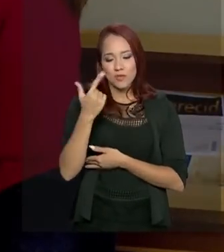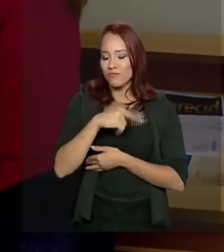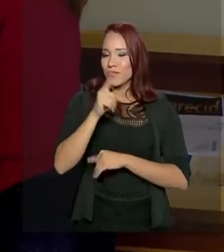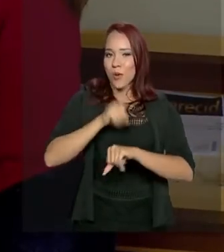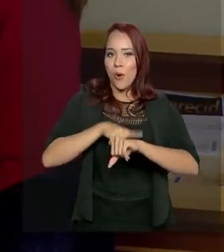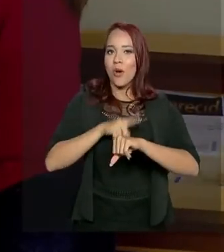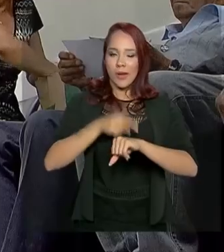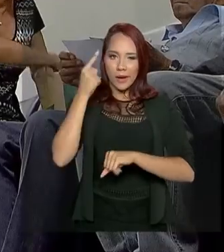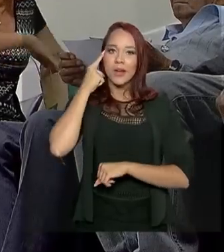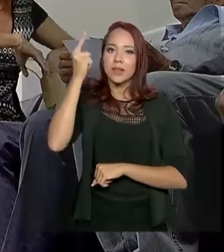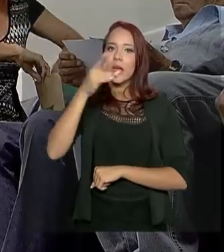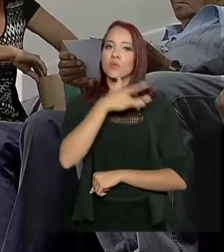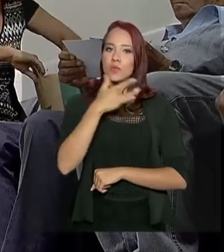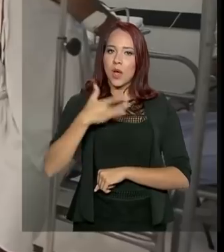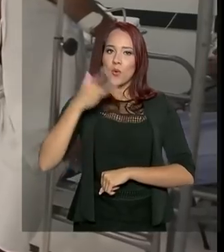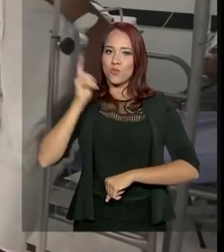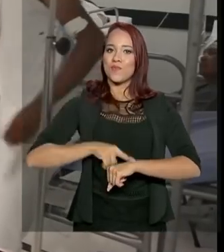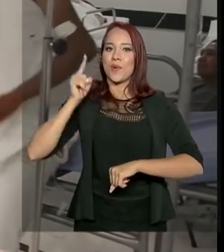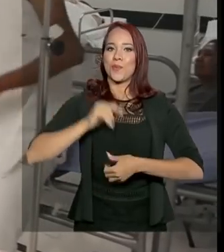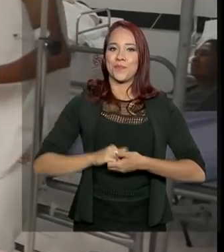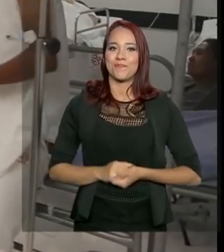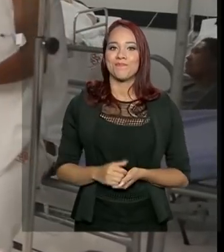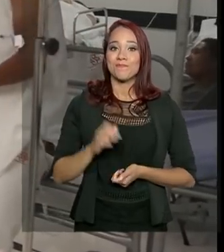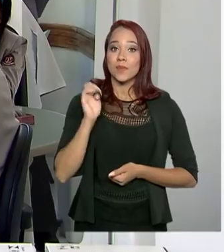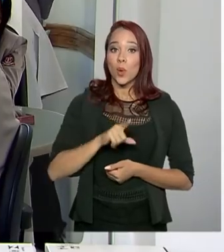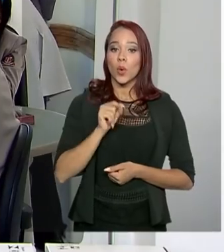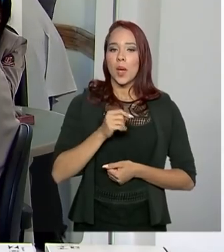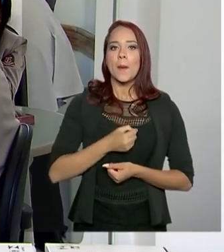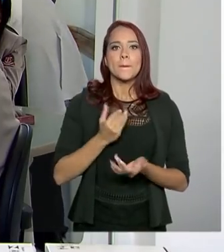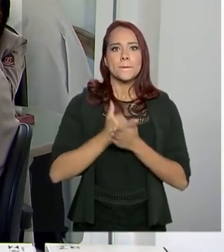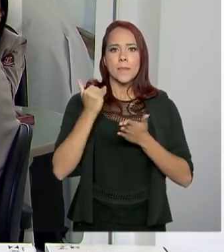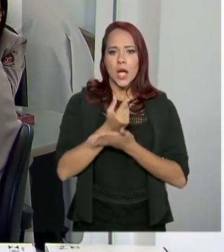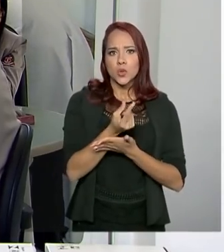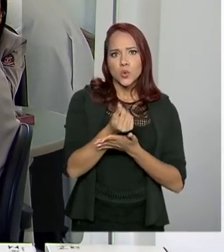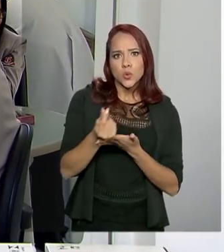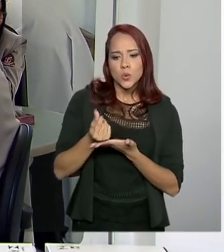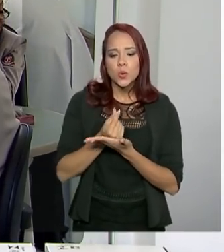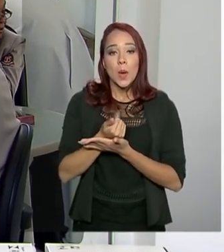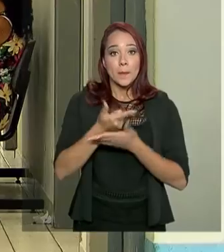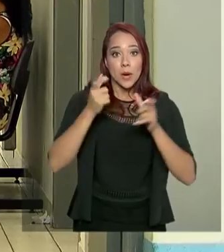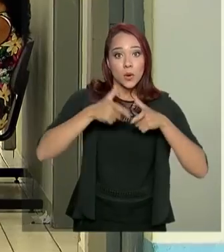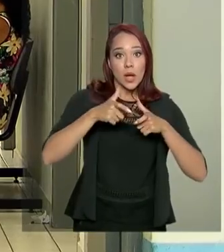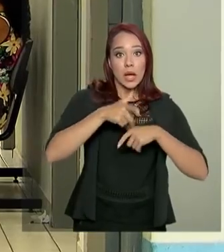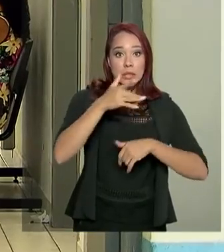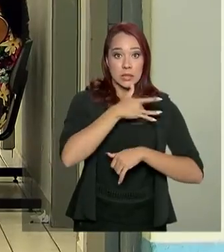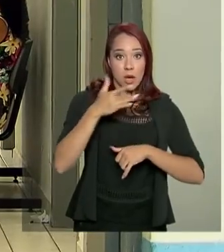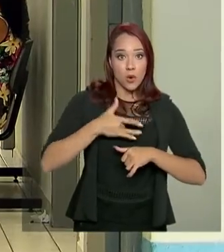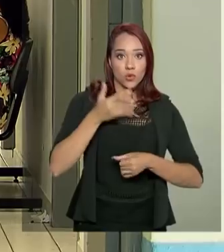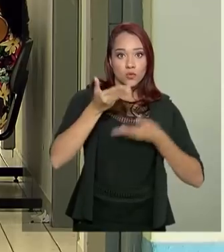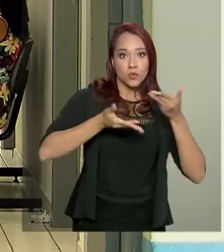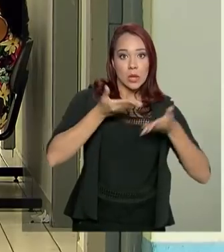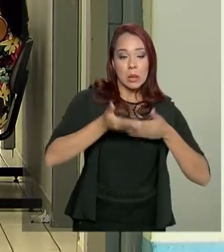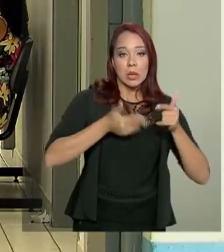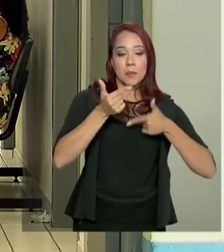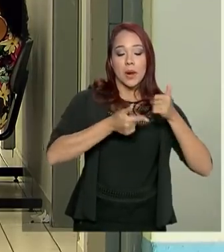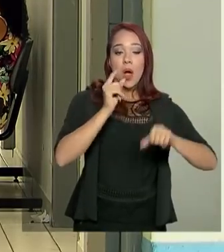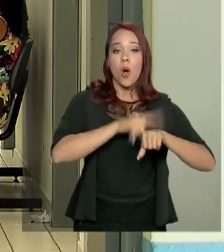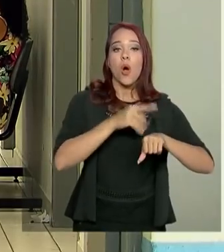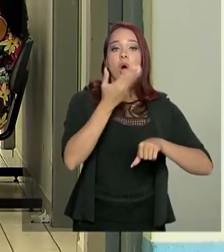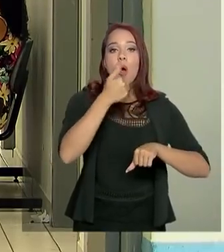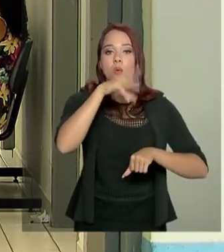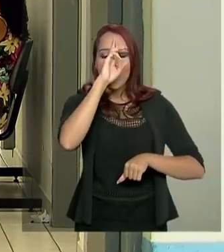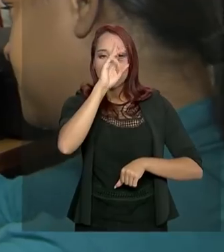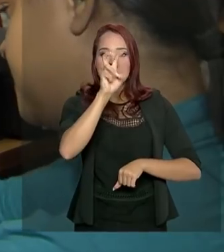Essa é a ideia do Saúde na Hora. Ele oferece mais recursos para os municípios com unidades de saúde que funcionem na hora do almoço,